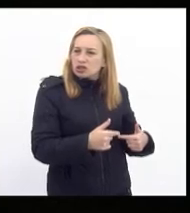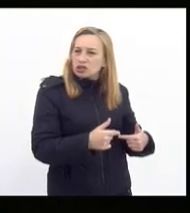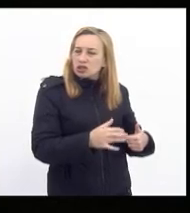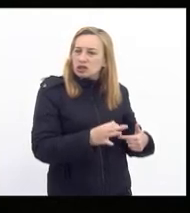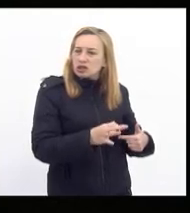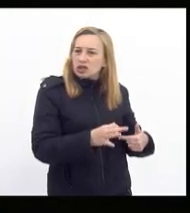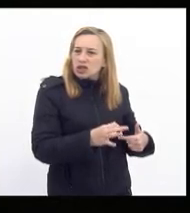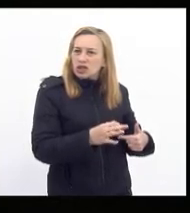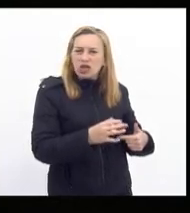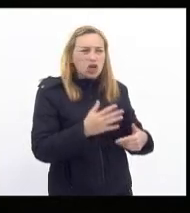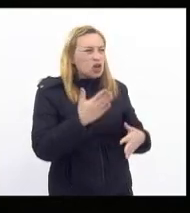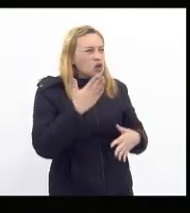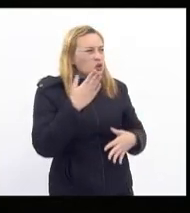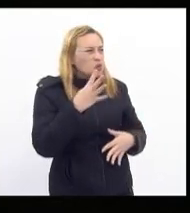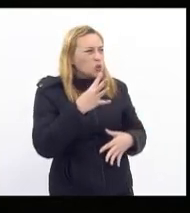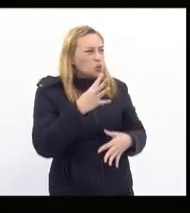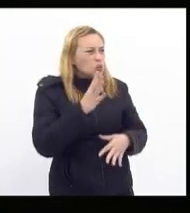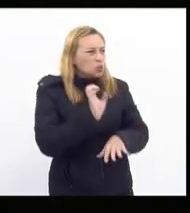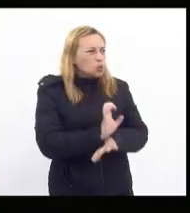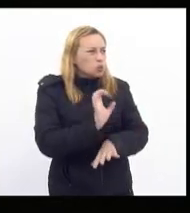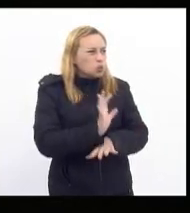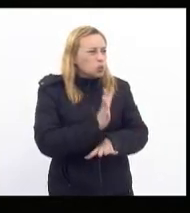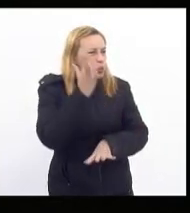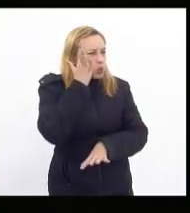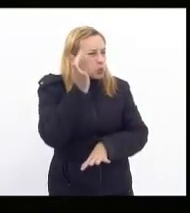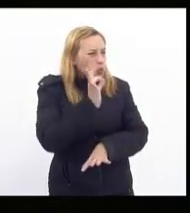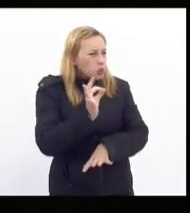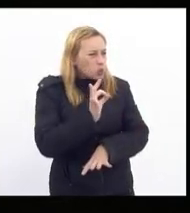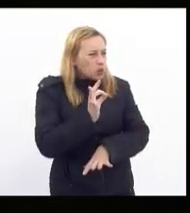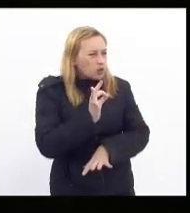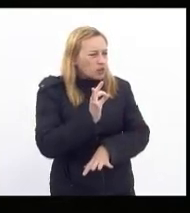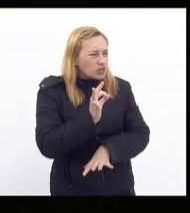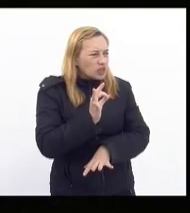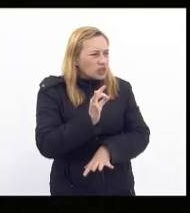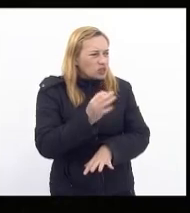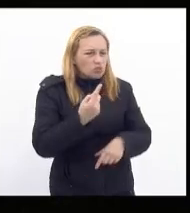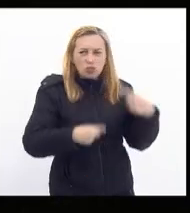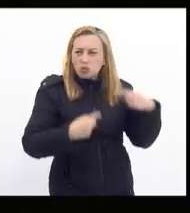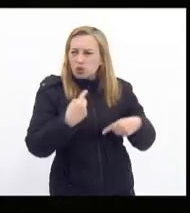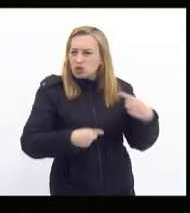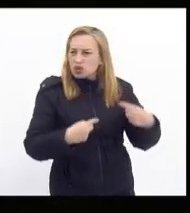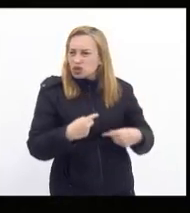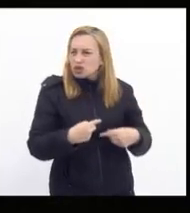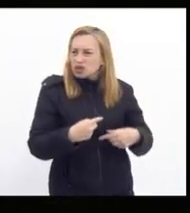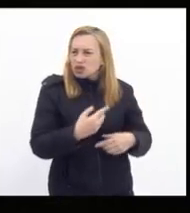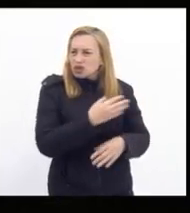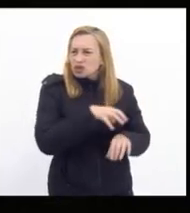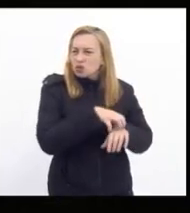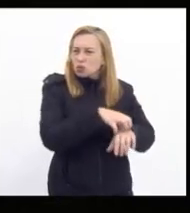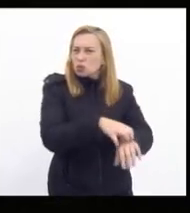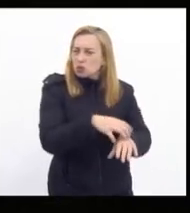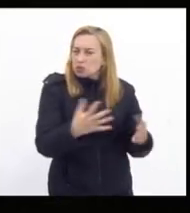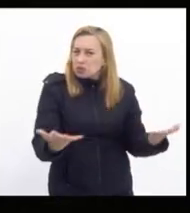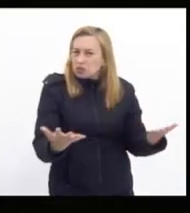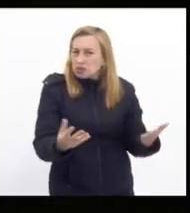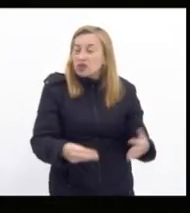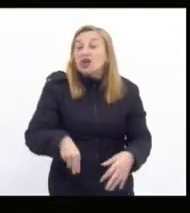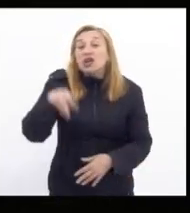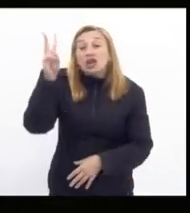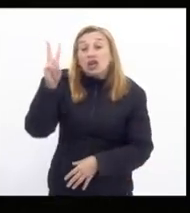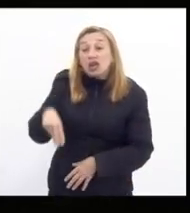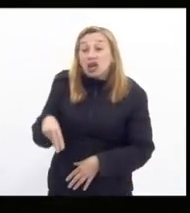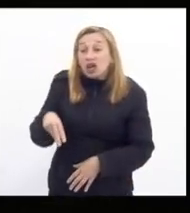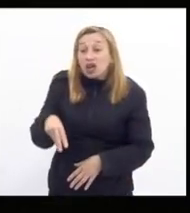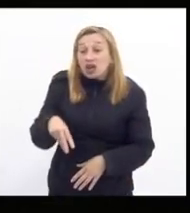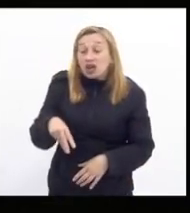existe política de transporte e quem comanda essa política quem sempre comandou e parece que